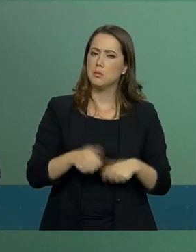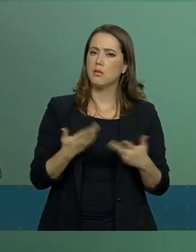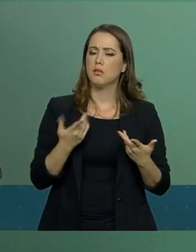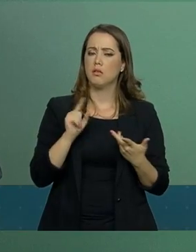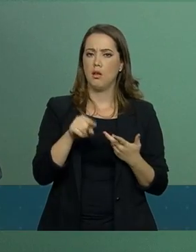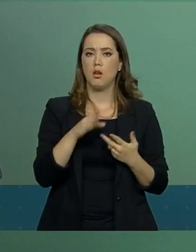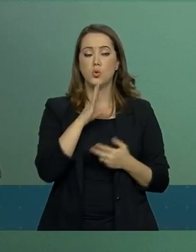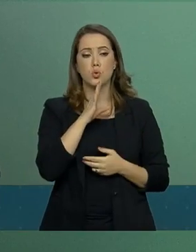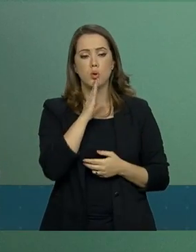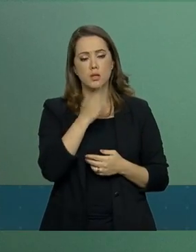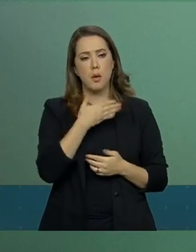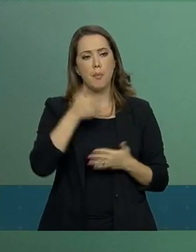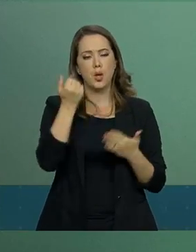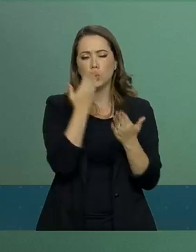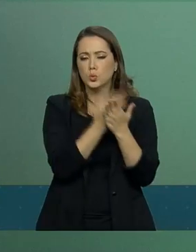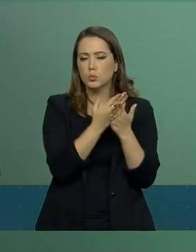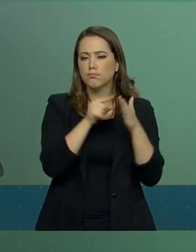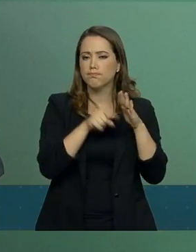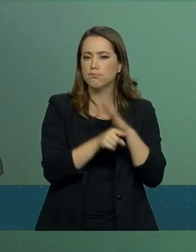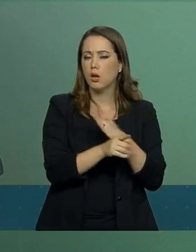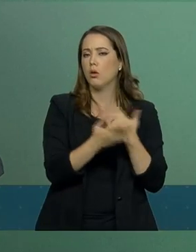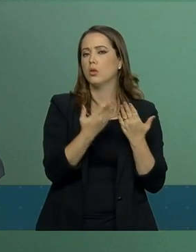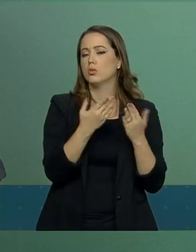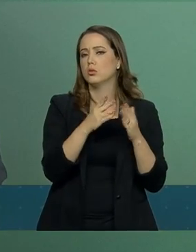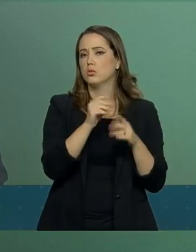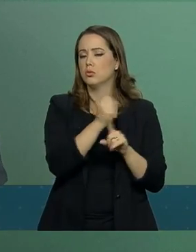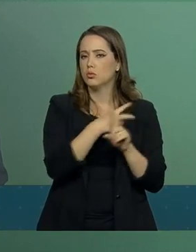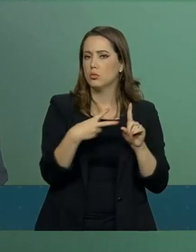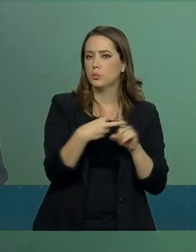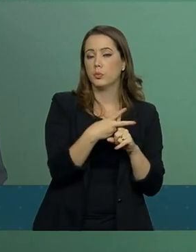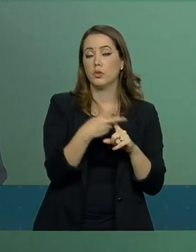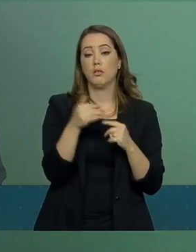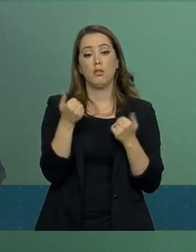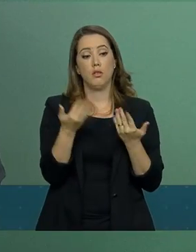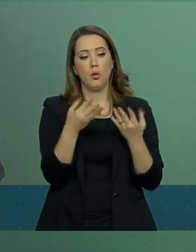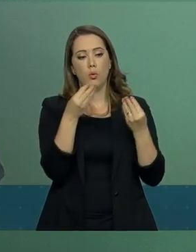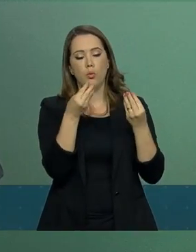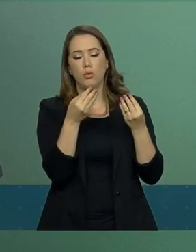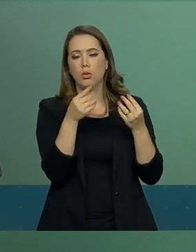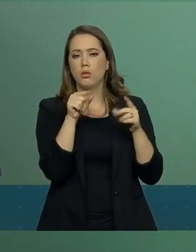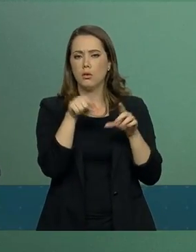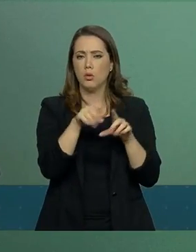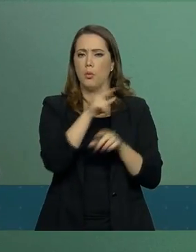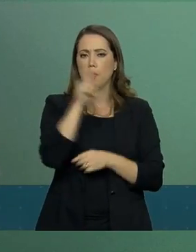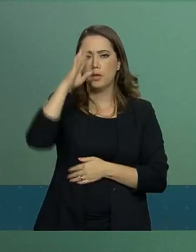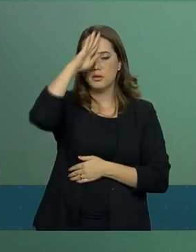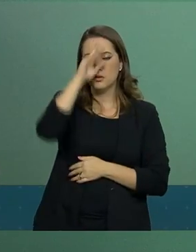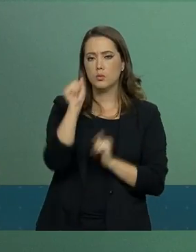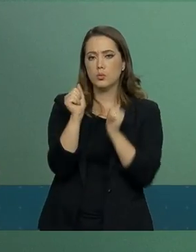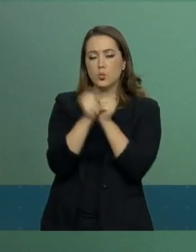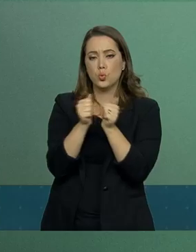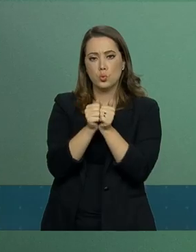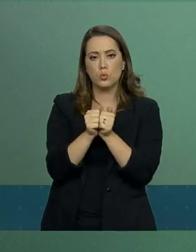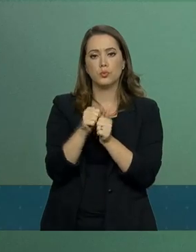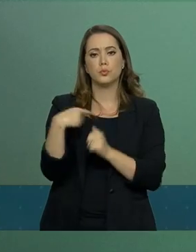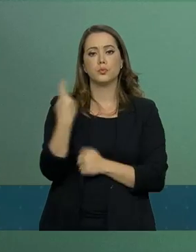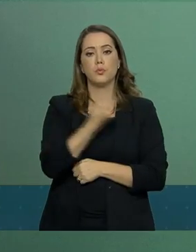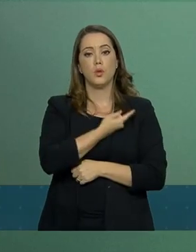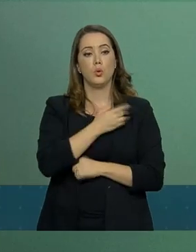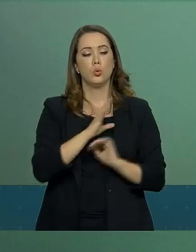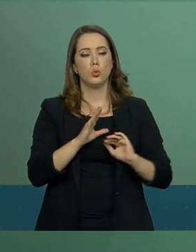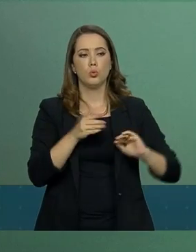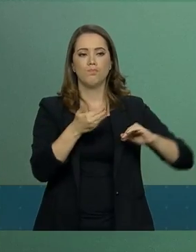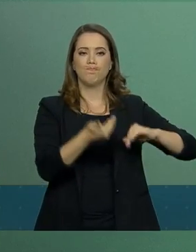conhecer melhor o que nós estamos a propor. Então, dentro desse contexto, o presidente se coloca ao lado do nosso